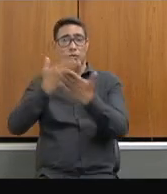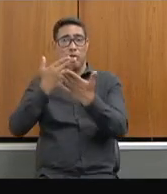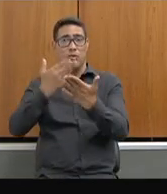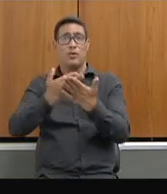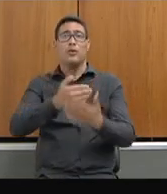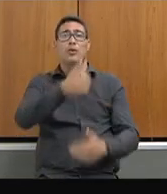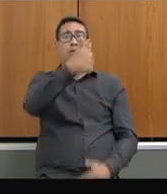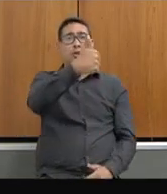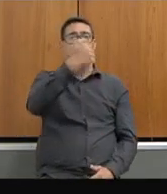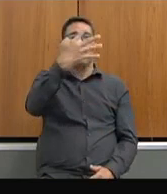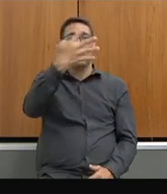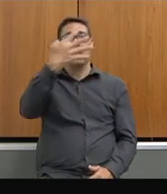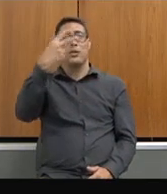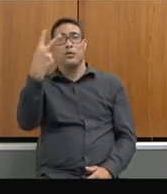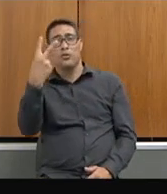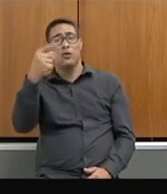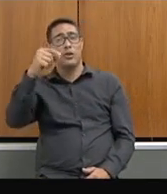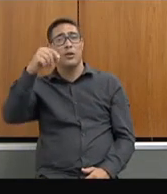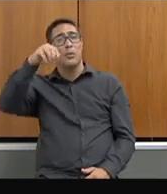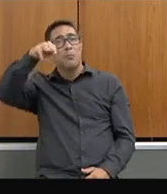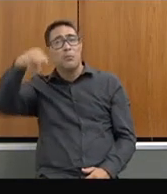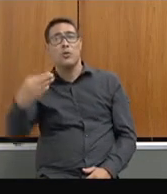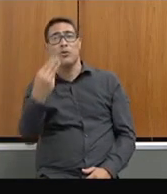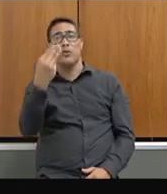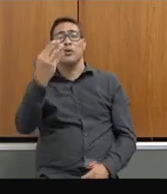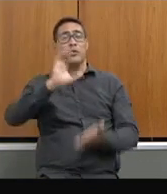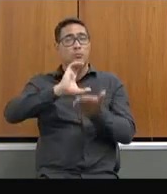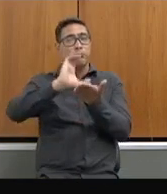milhões de investimentos na educação. Pode passar?